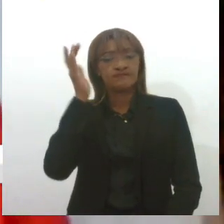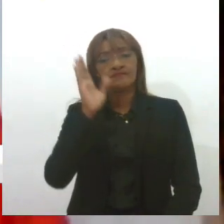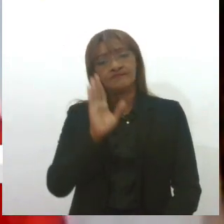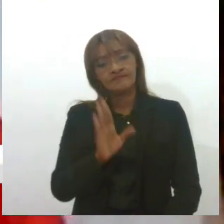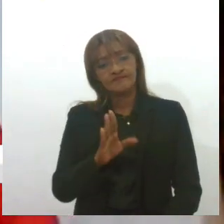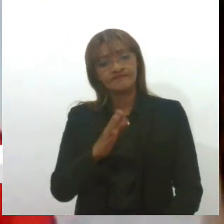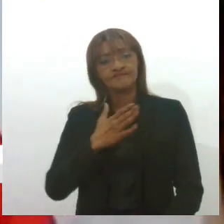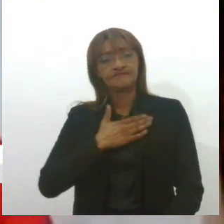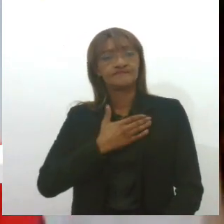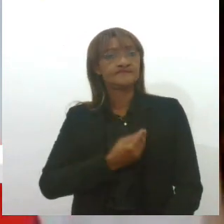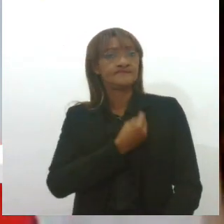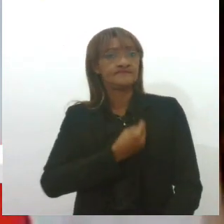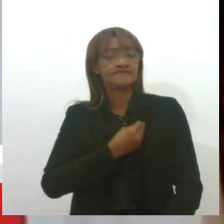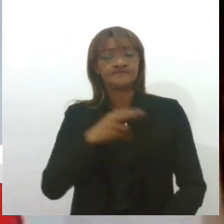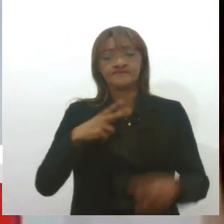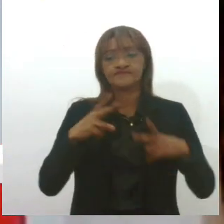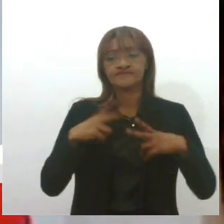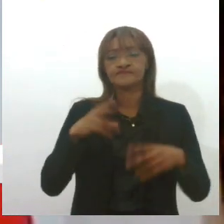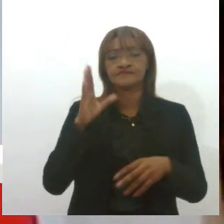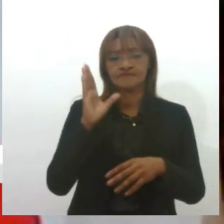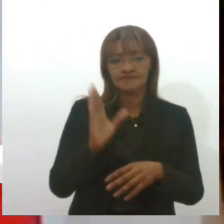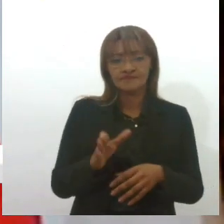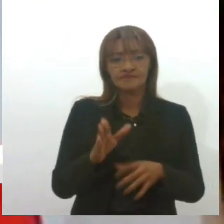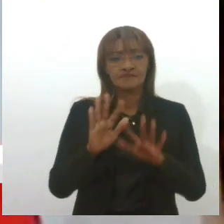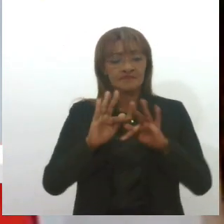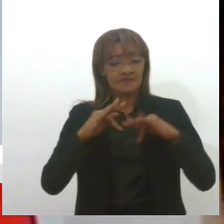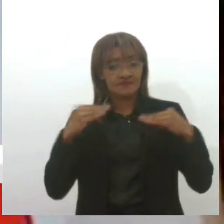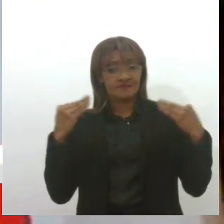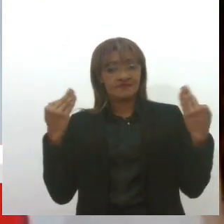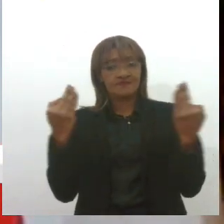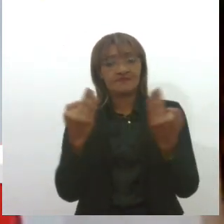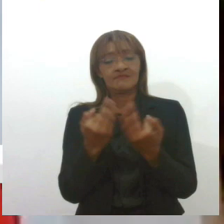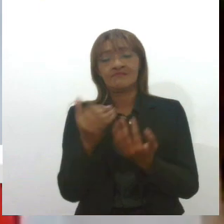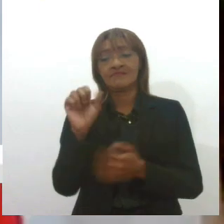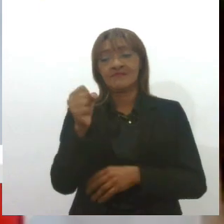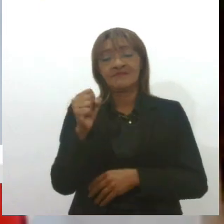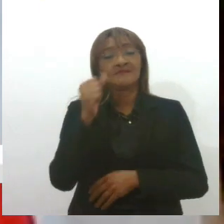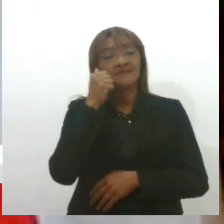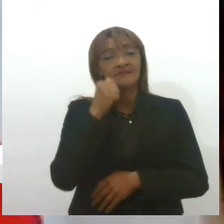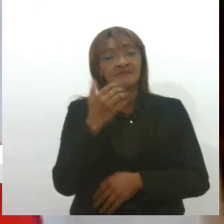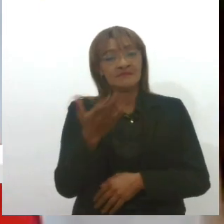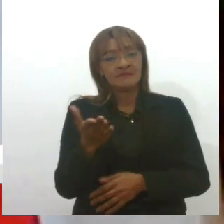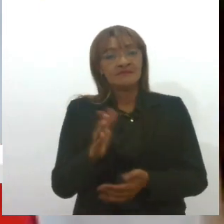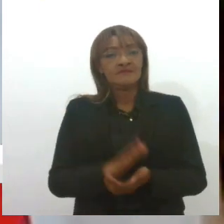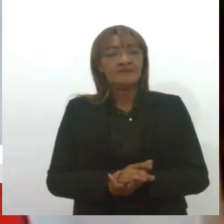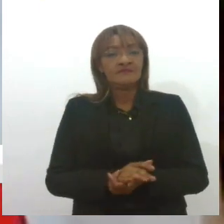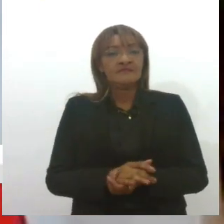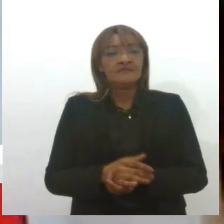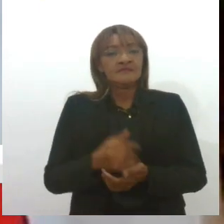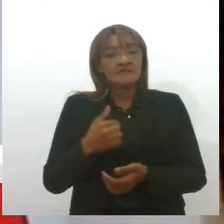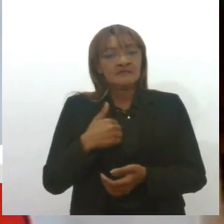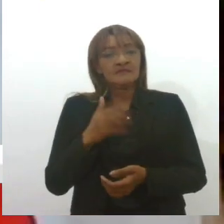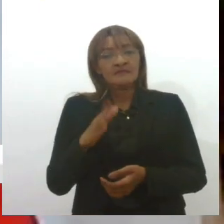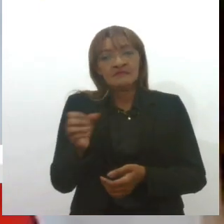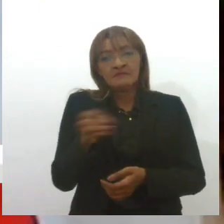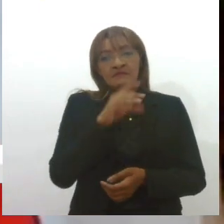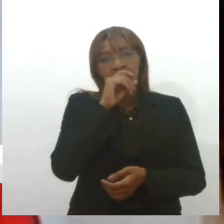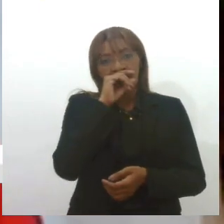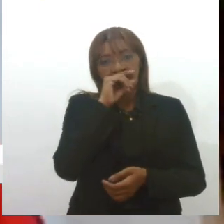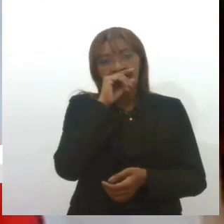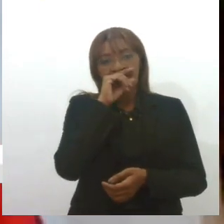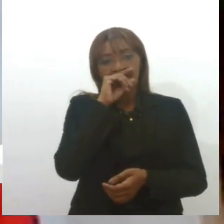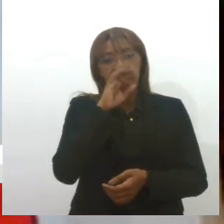também me ajudou bastante, porque eu sou uma família grande, de oito mulheres, e eu sou mais nova, e todas as minhas irmãs sempre foram muito